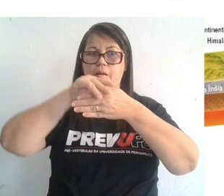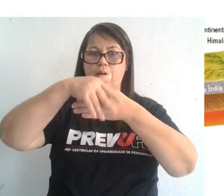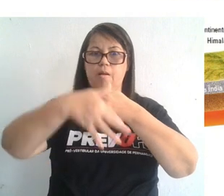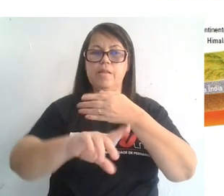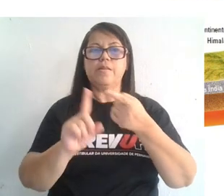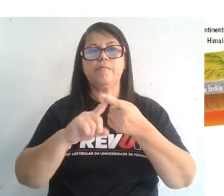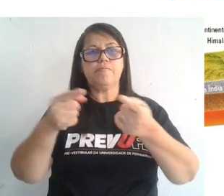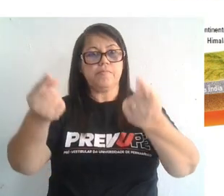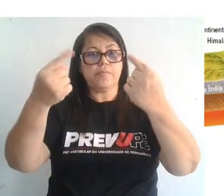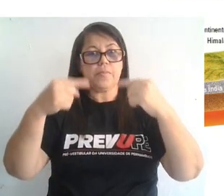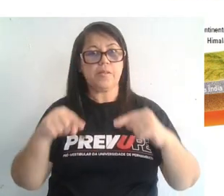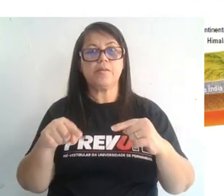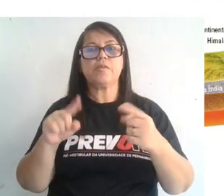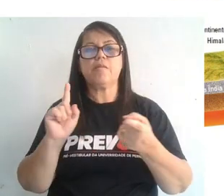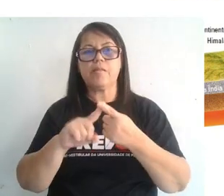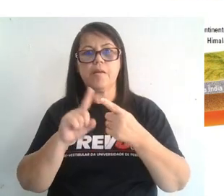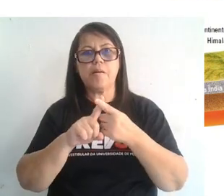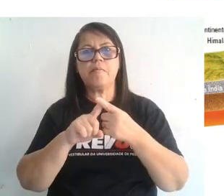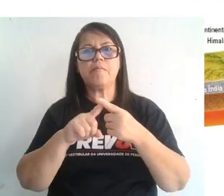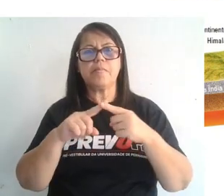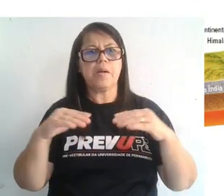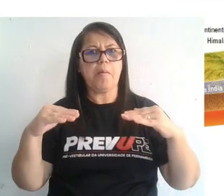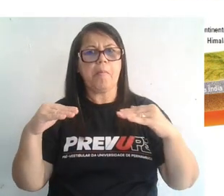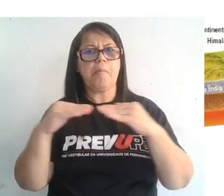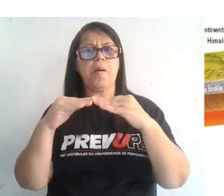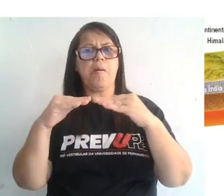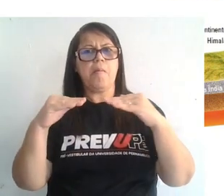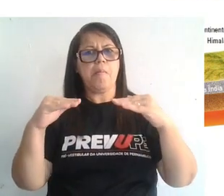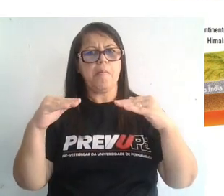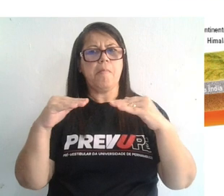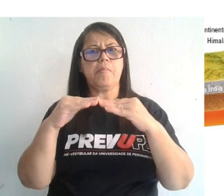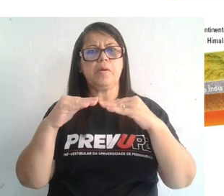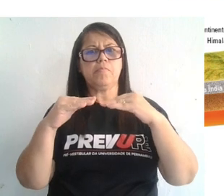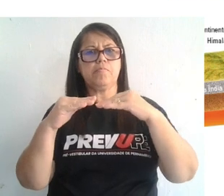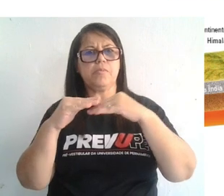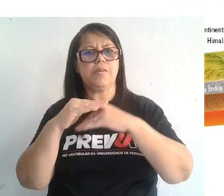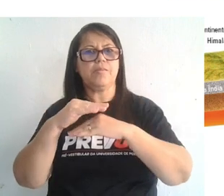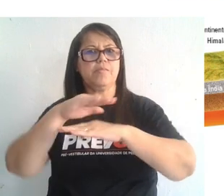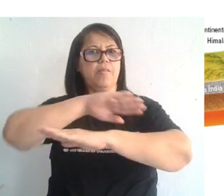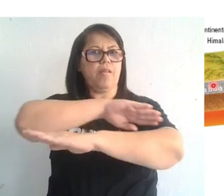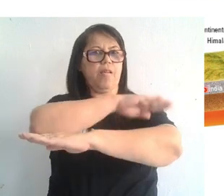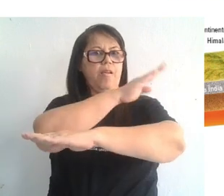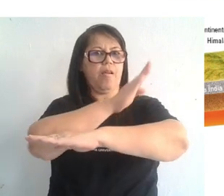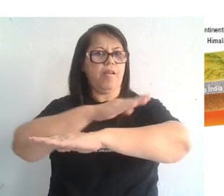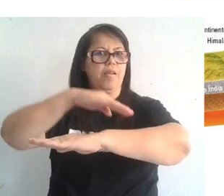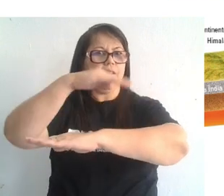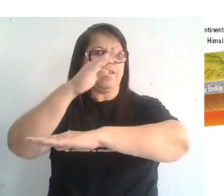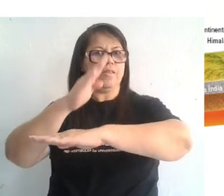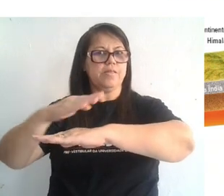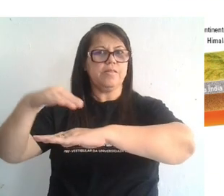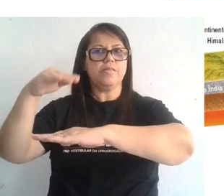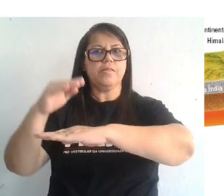com a placa sur-americana formando os nossos Andes. Vejam aqui a formação dos Andes. E, por fim, o Himalaia,